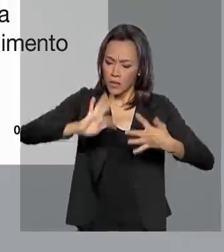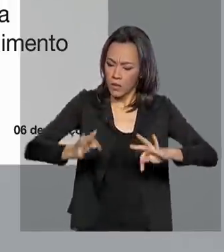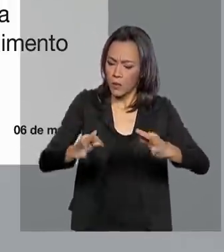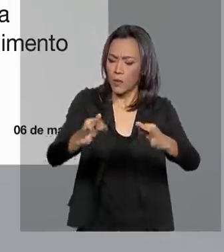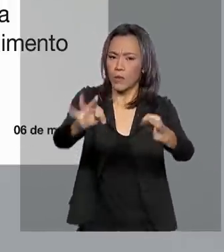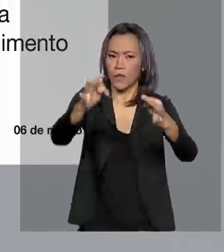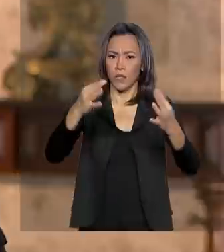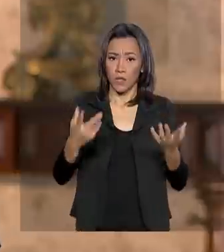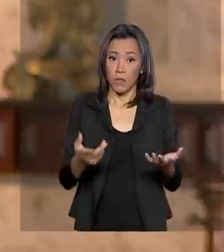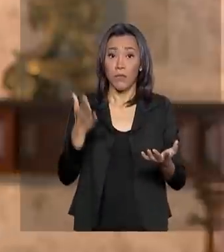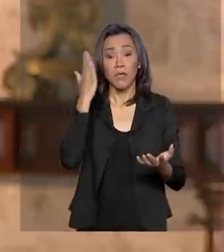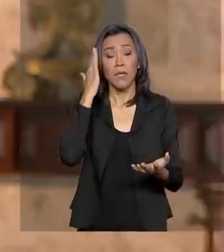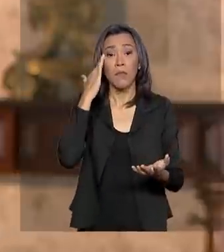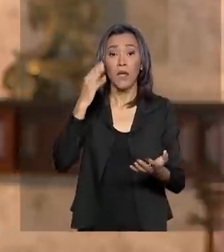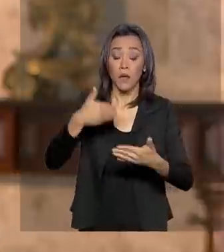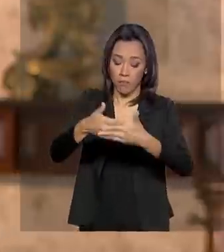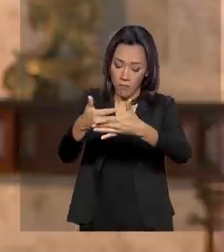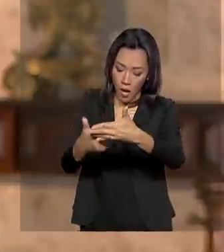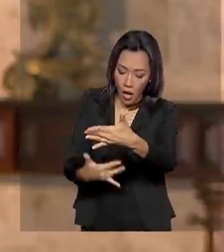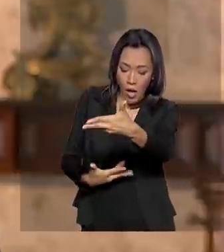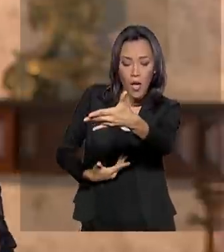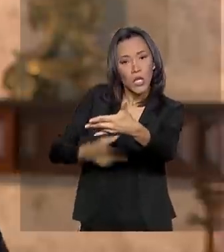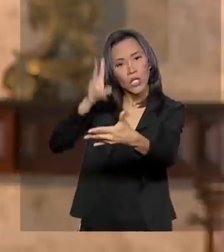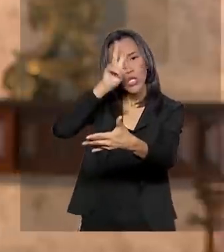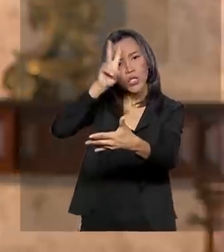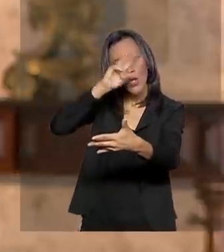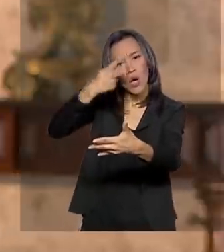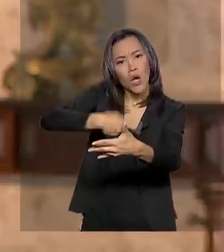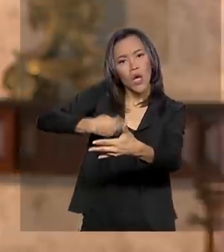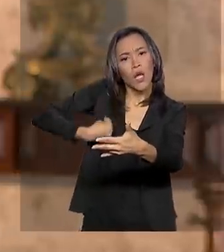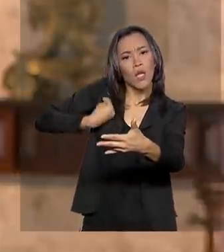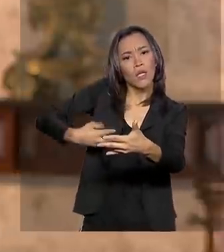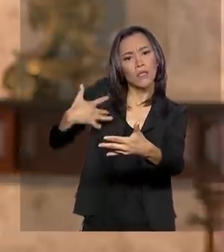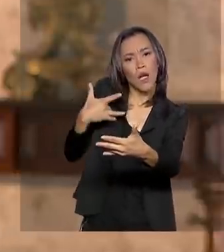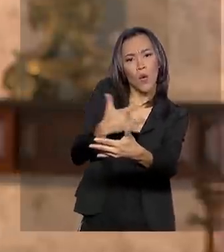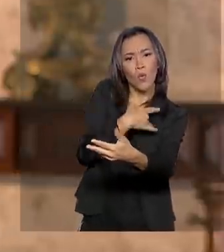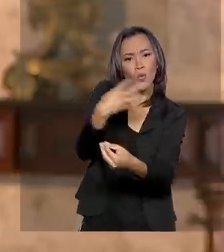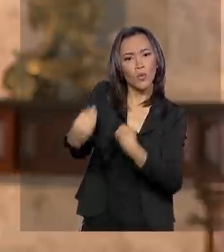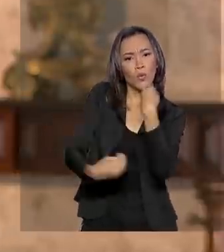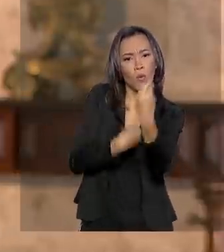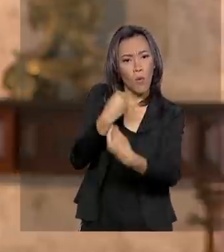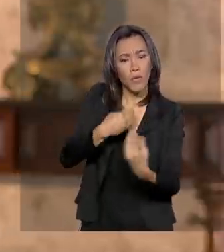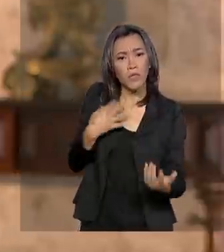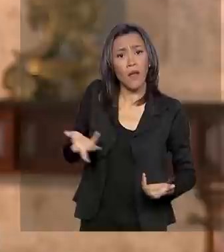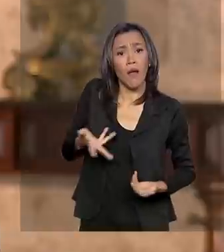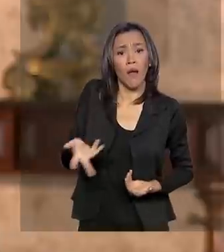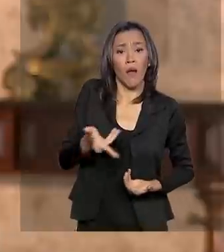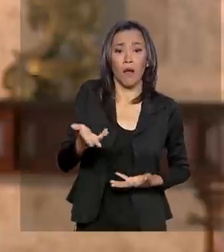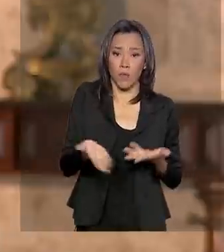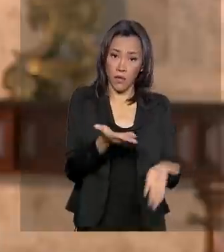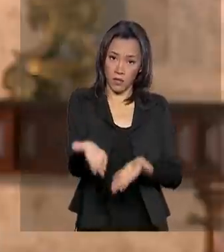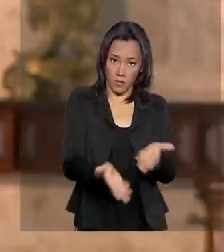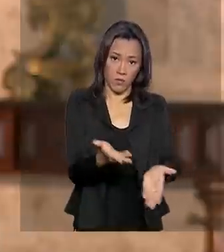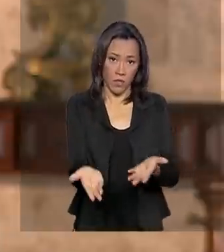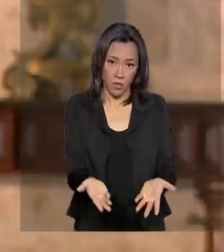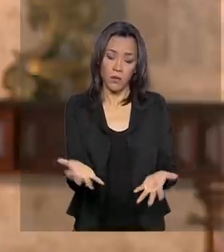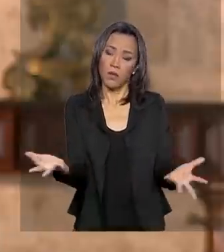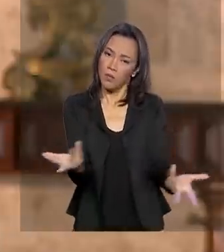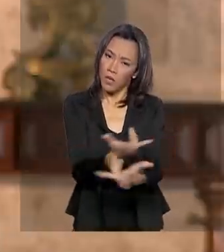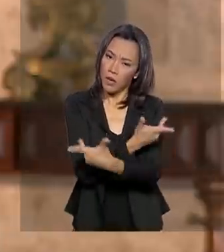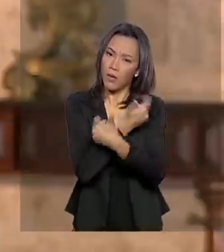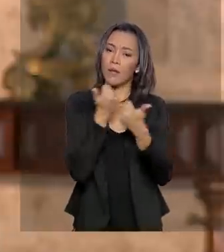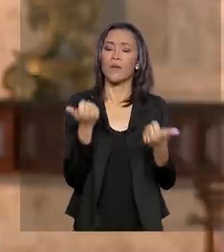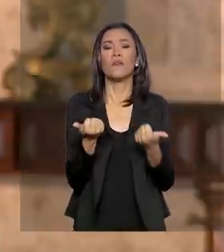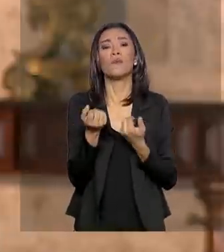ao histórico de saúde dos pacientes em todo o território nacional, agilizando o atendimento e também melhorando a qualidade